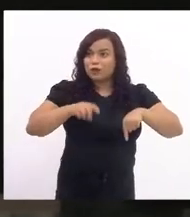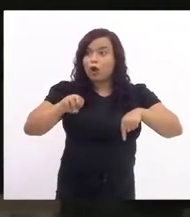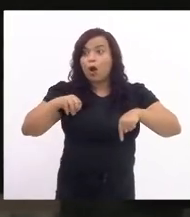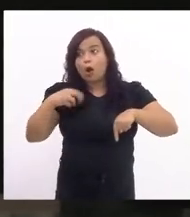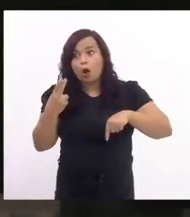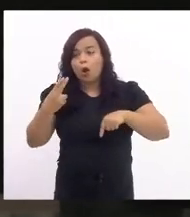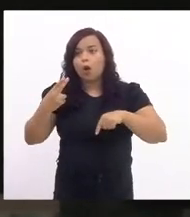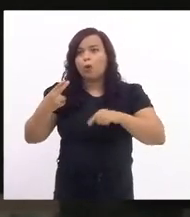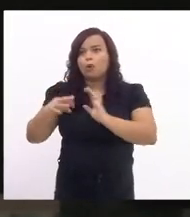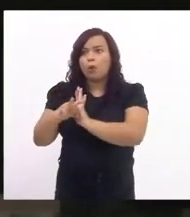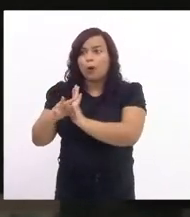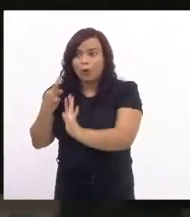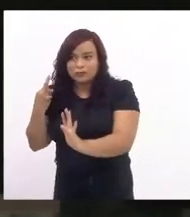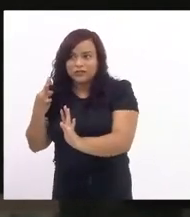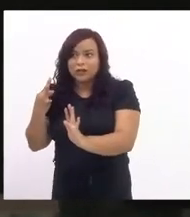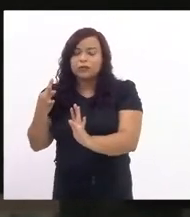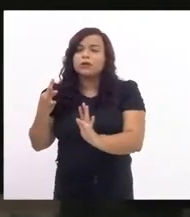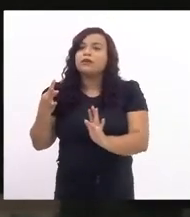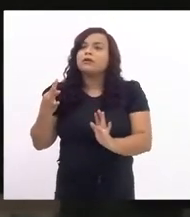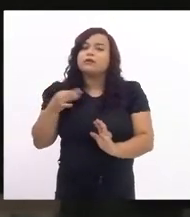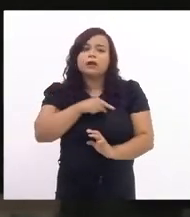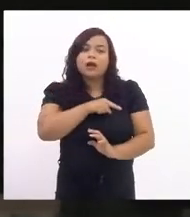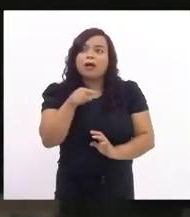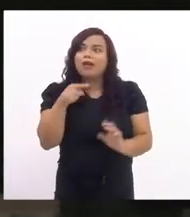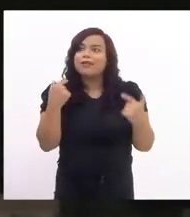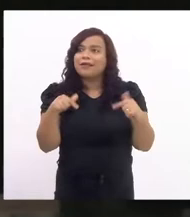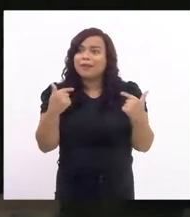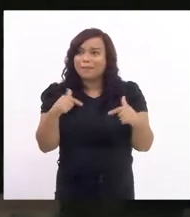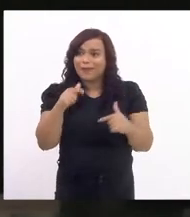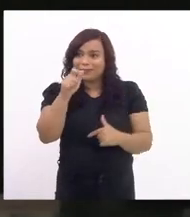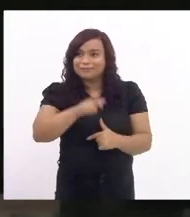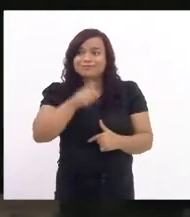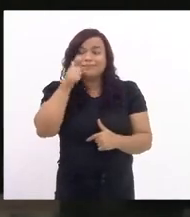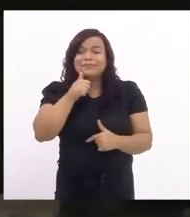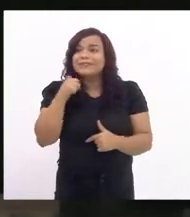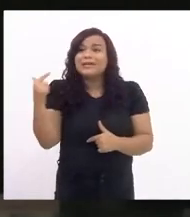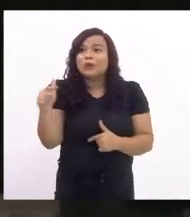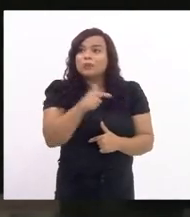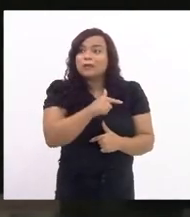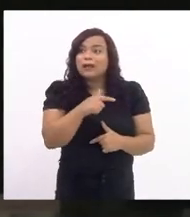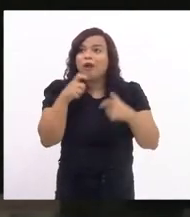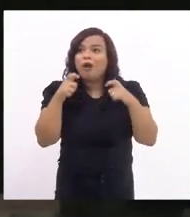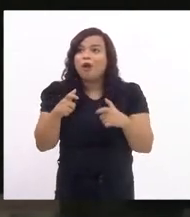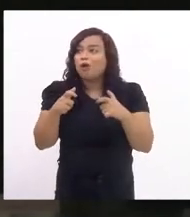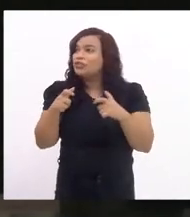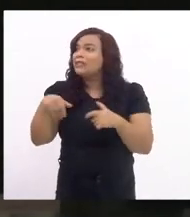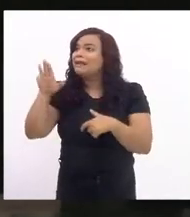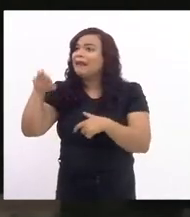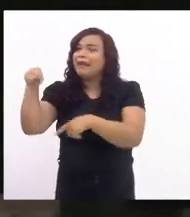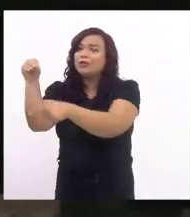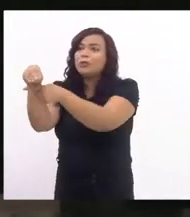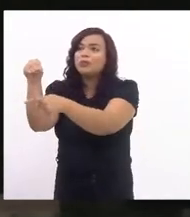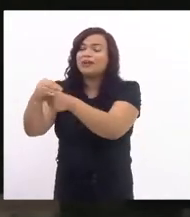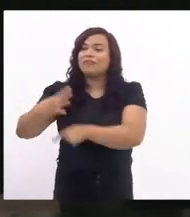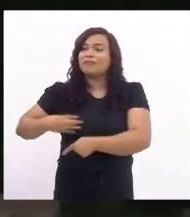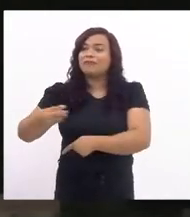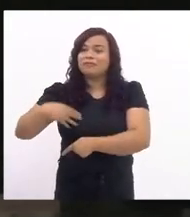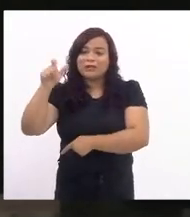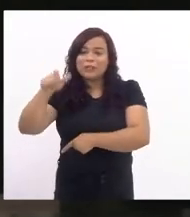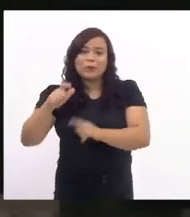muitas das vezes não tem aonde deixar seus filhos maiores e para a gente